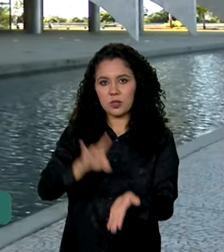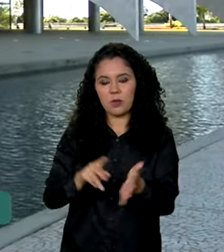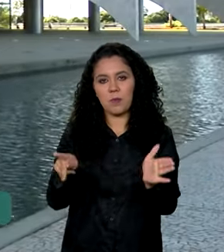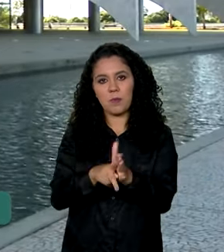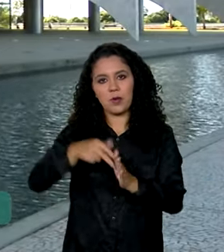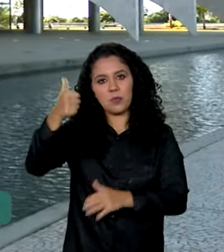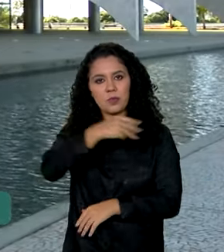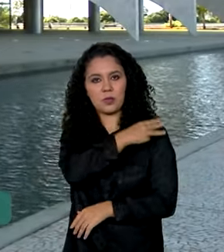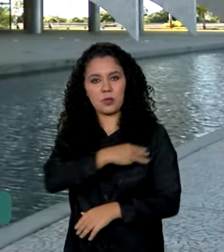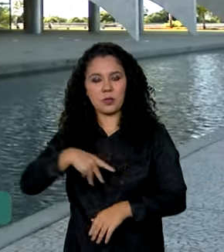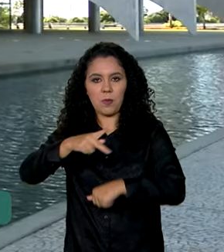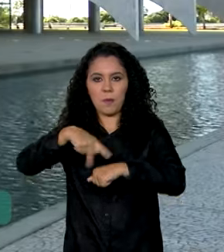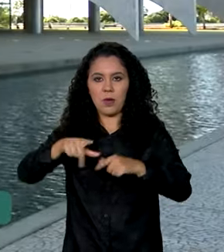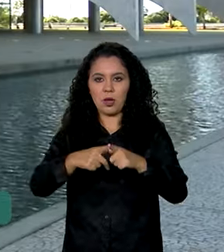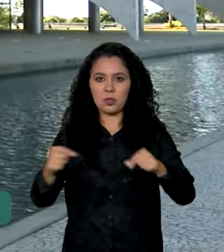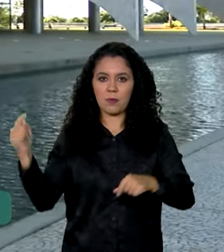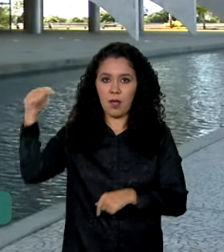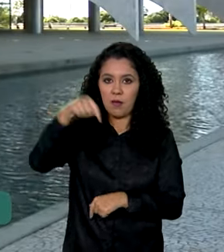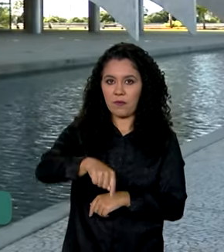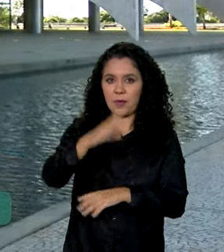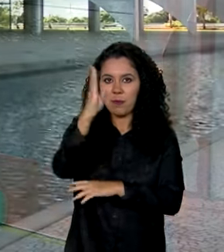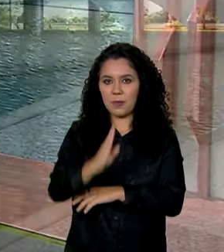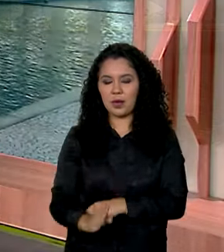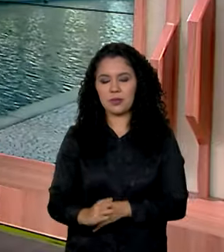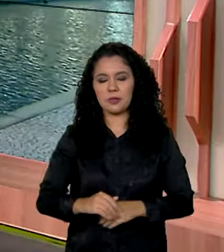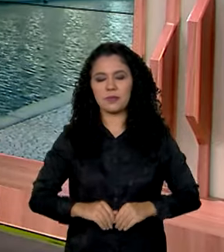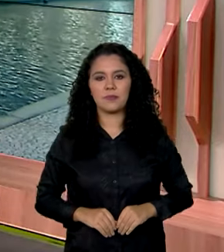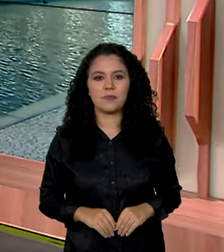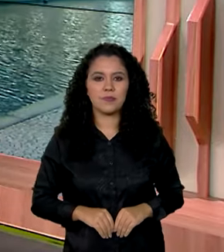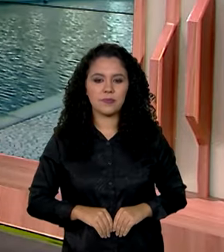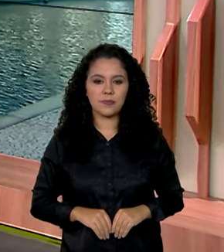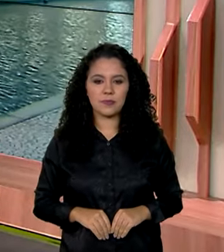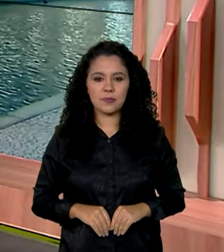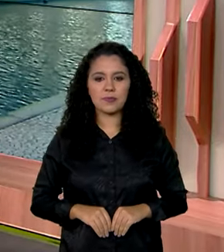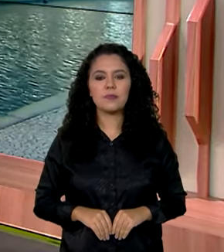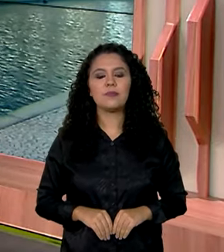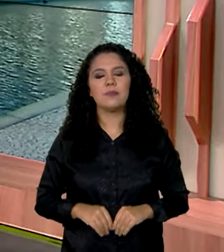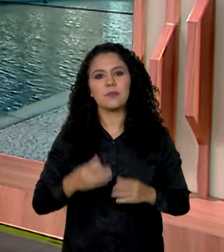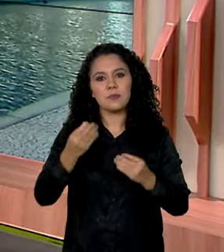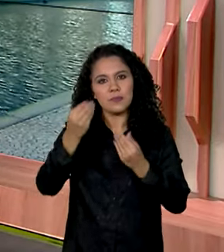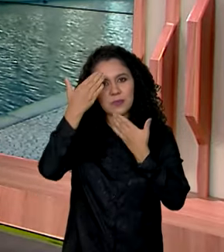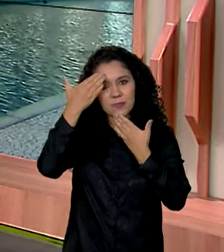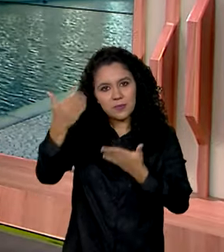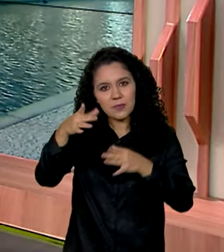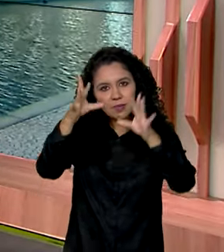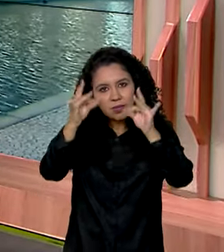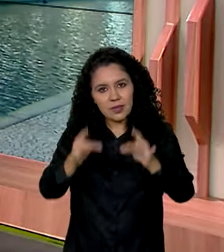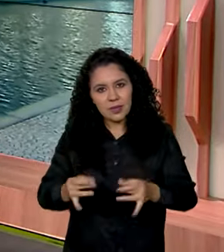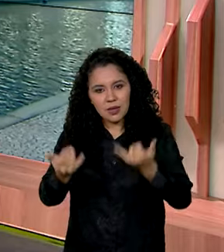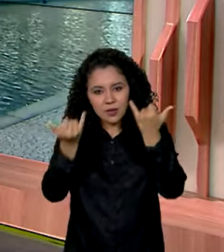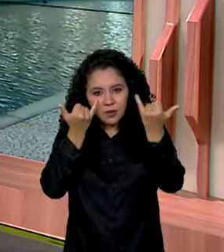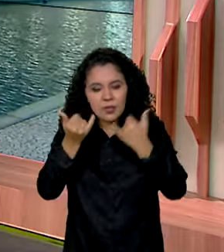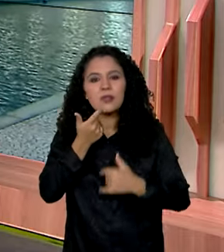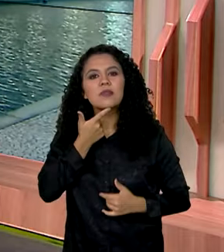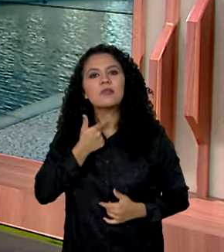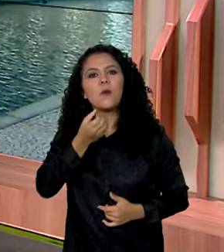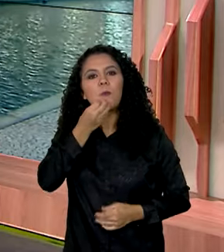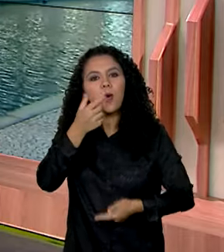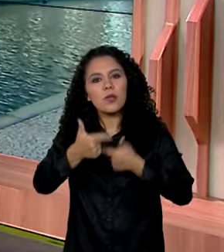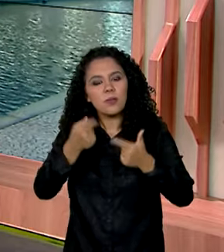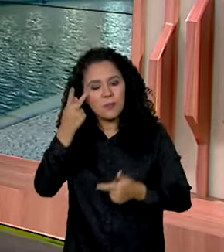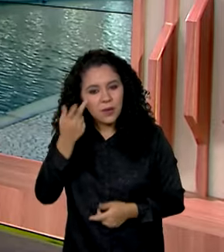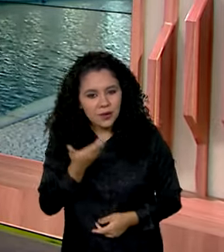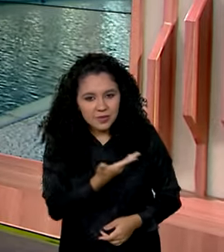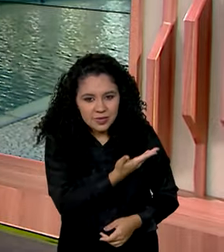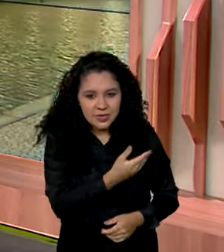primeiro-ministro do Japão ao Brasil. Voltamos com você, Vanessa. Ok, Márcia. Obrigada pelas informações. Bom trabalho para você. Você